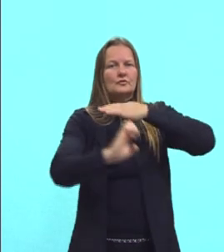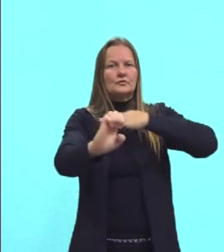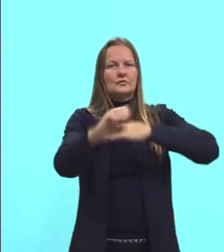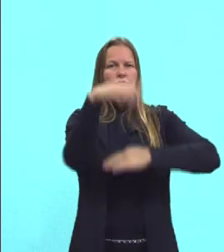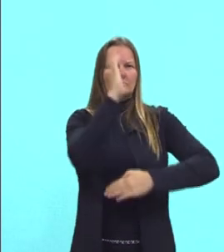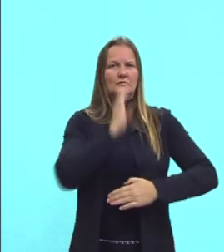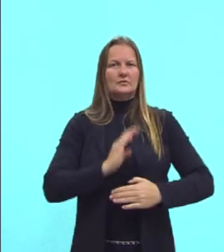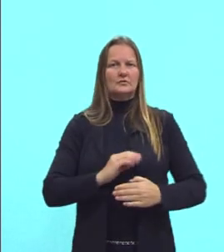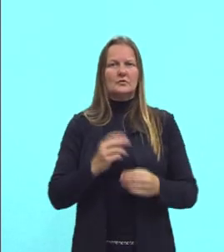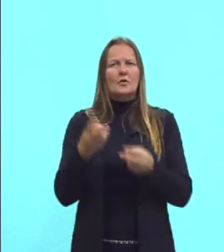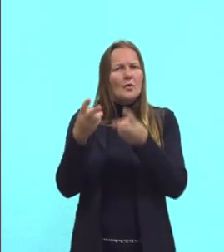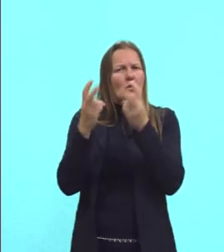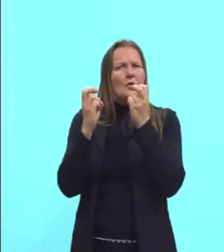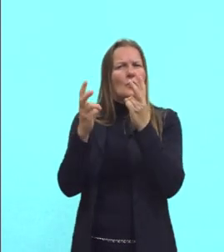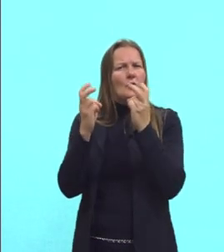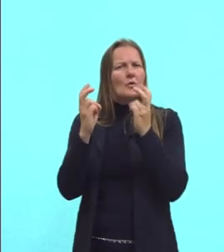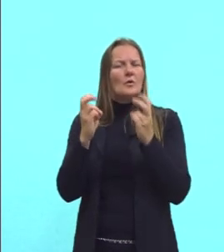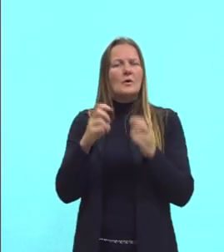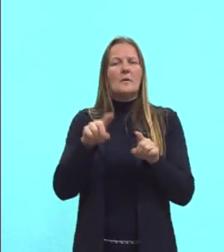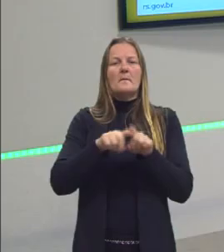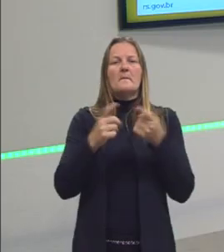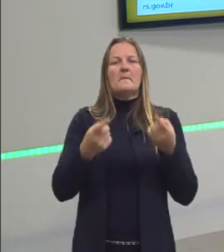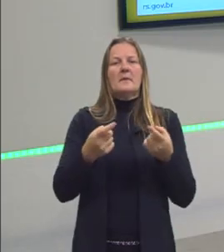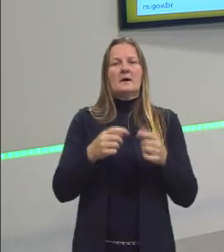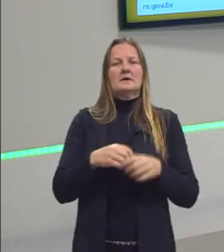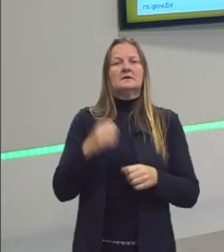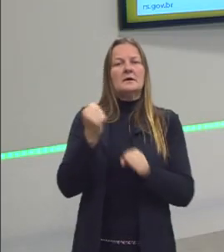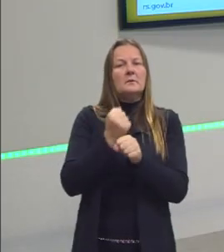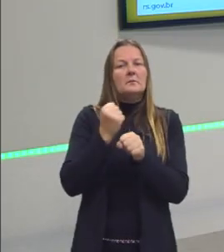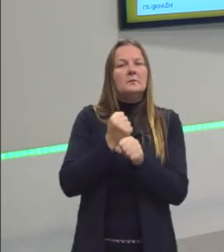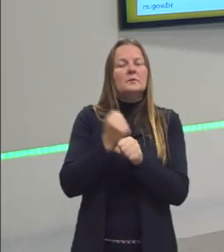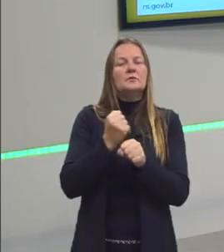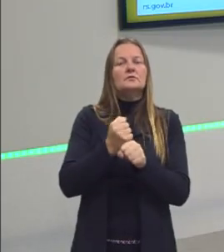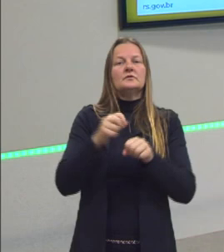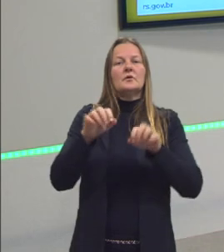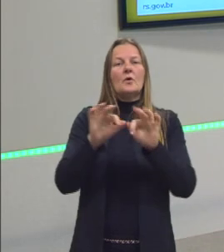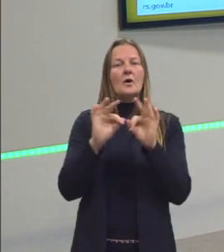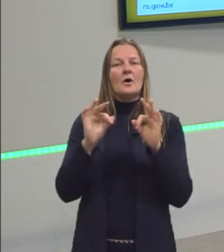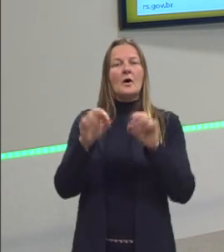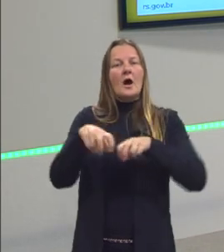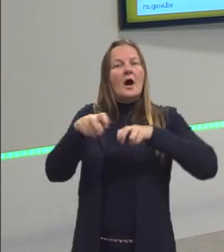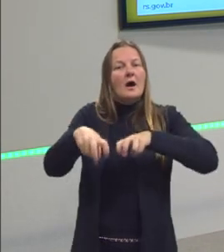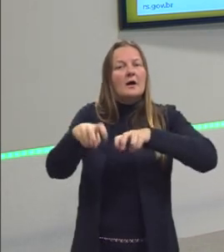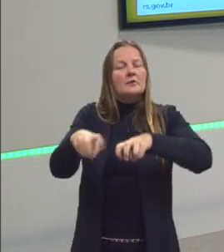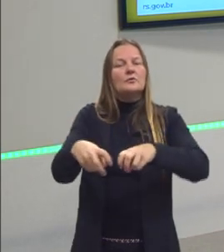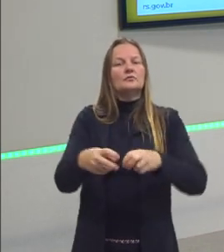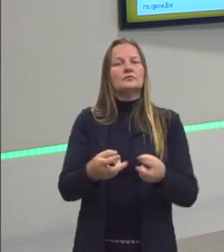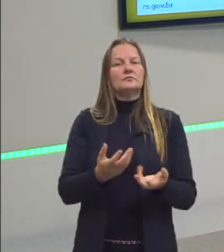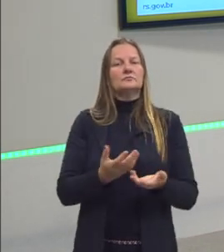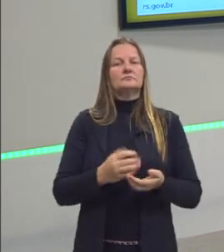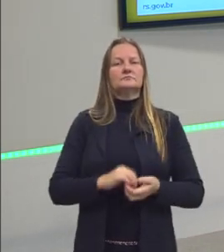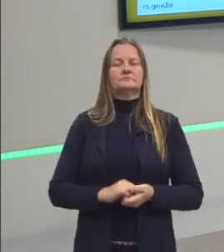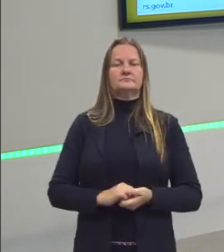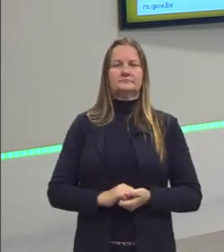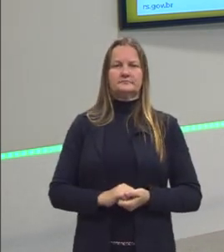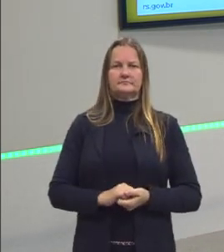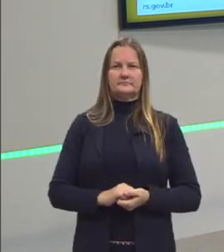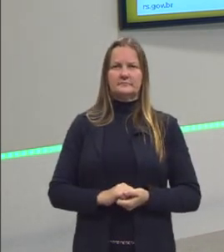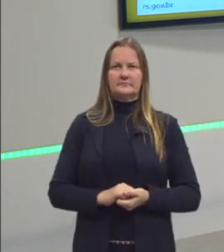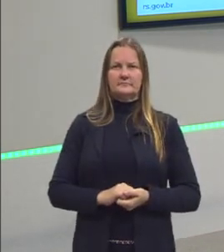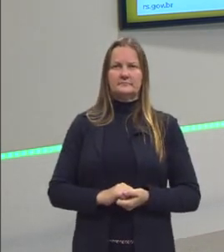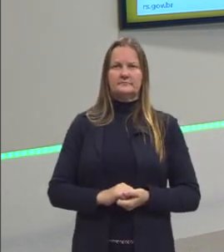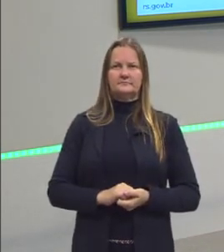Nota, tudo relacionado à agricultura ou à extração, tá, gurizada? Relacionado a essa